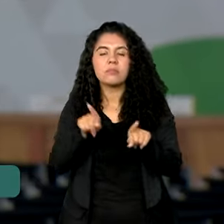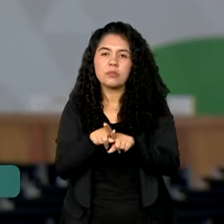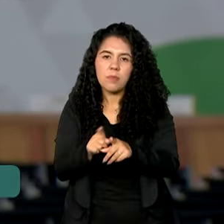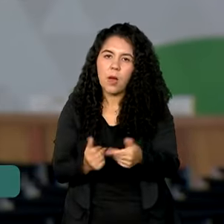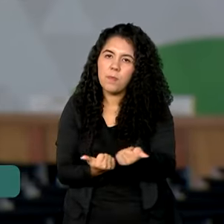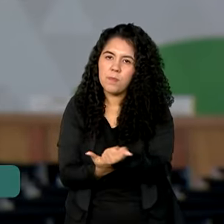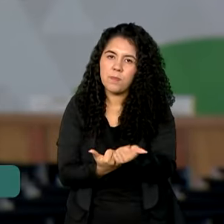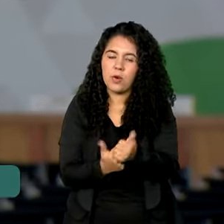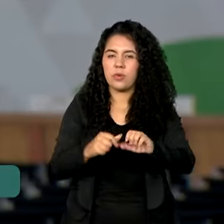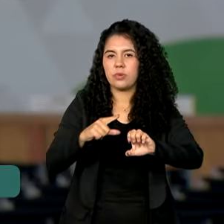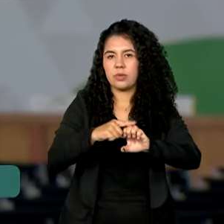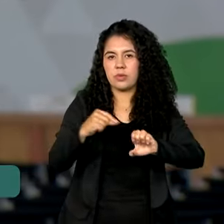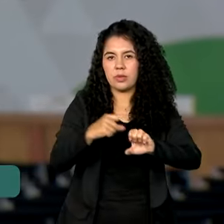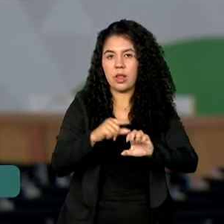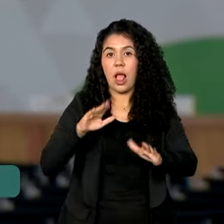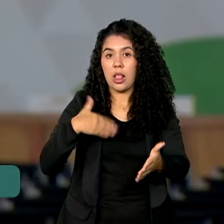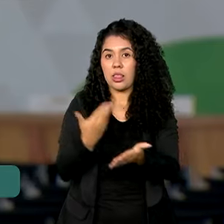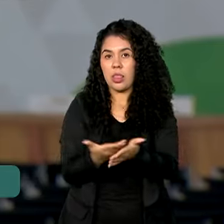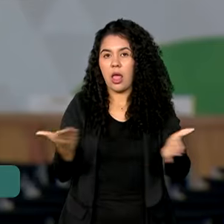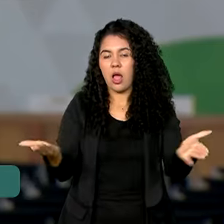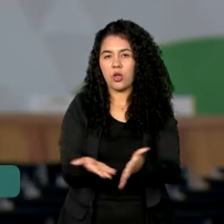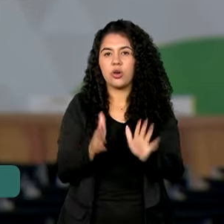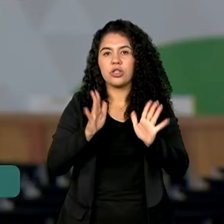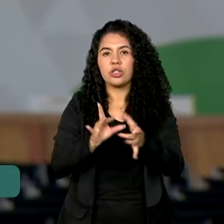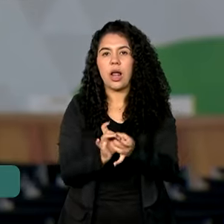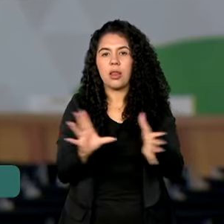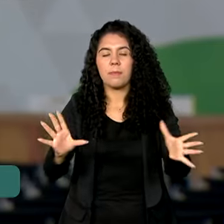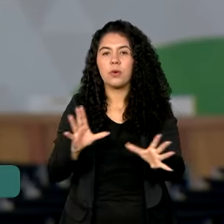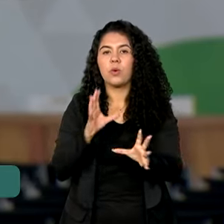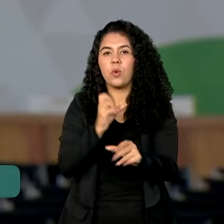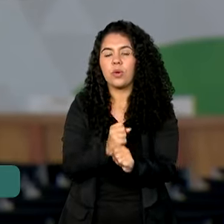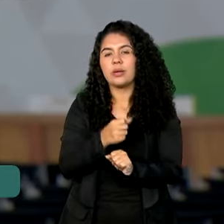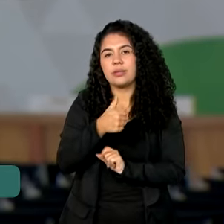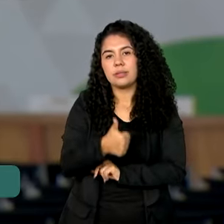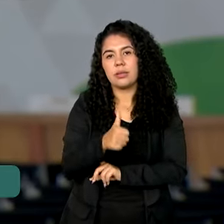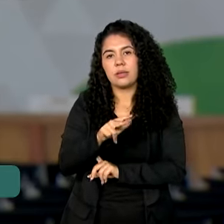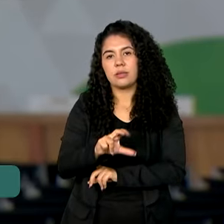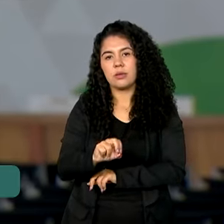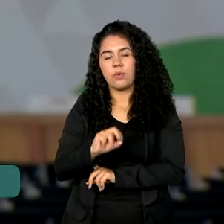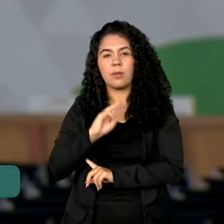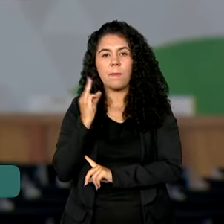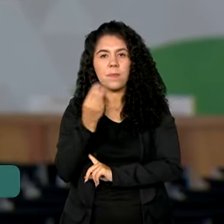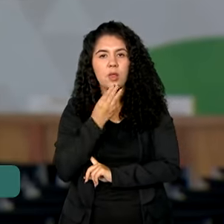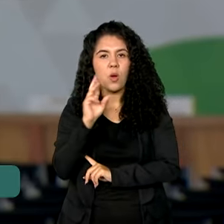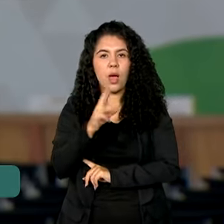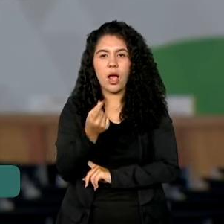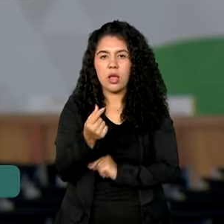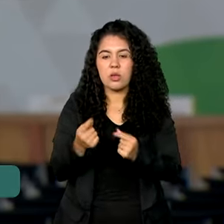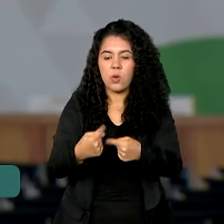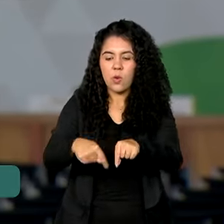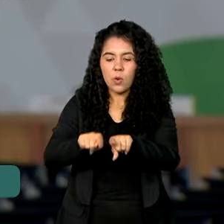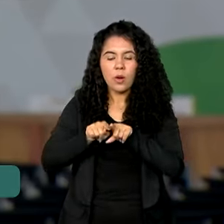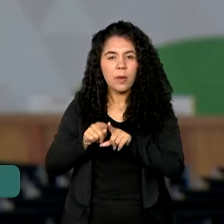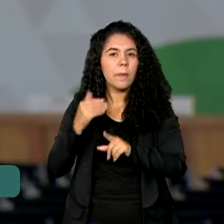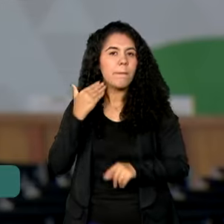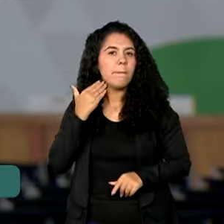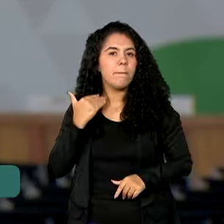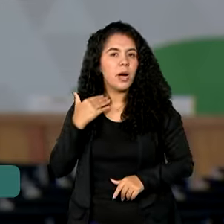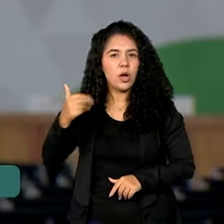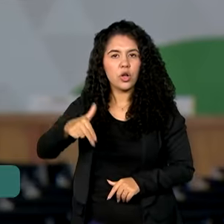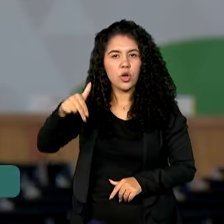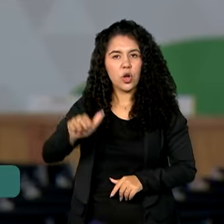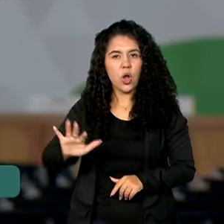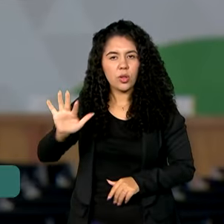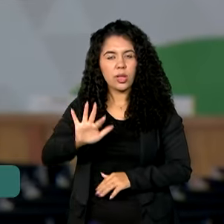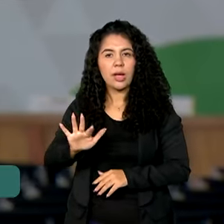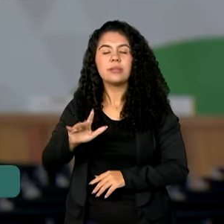empreendedorismo. Até agora foram concedidos 150 milhões de reais em empréstimos pelo Banco do Nordeste, com